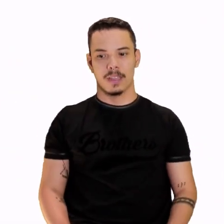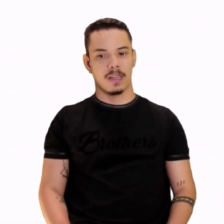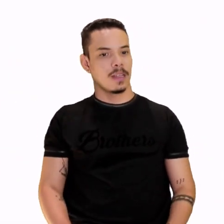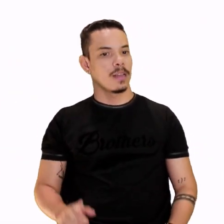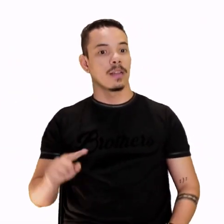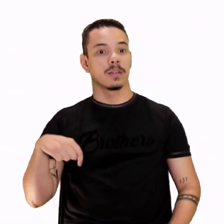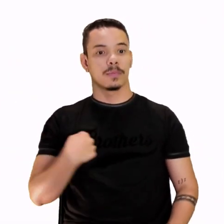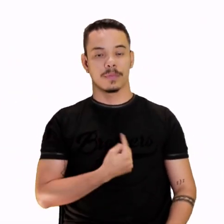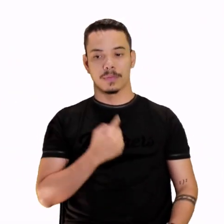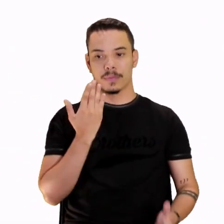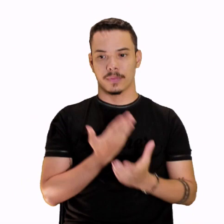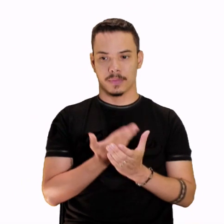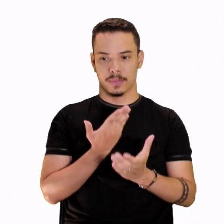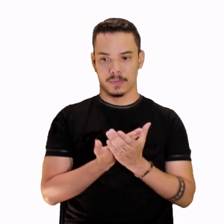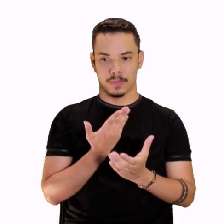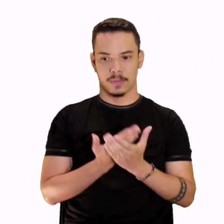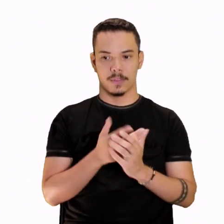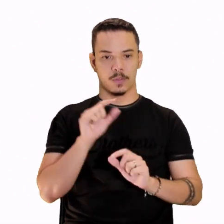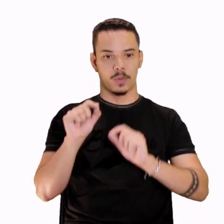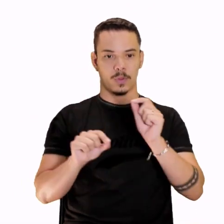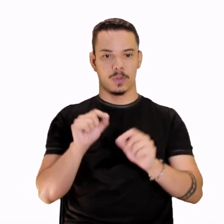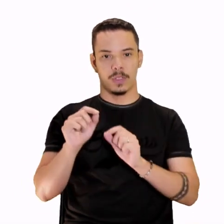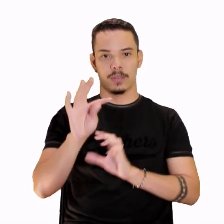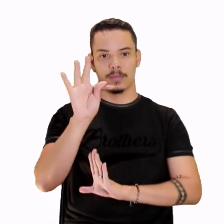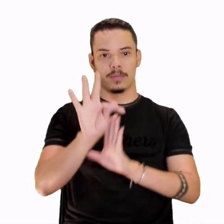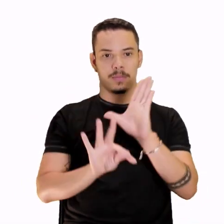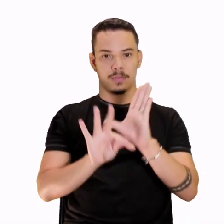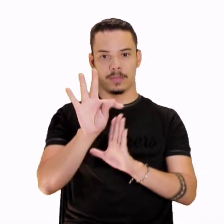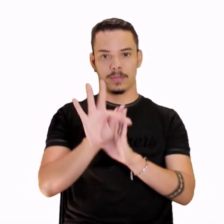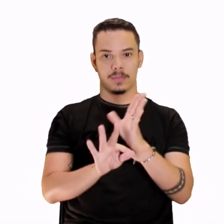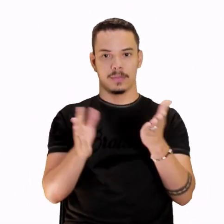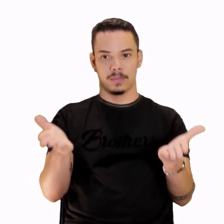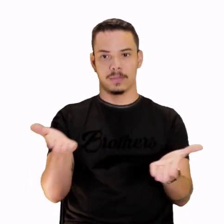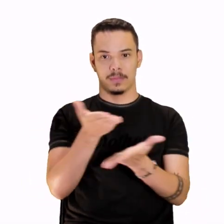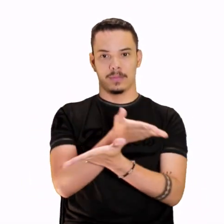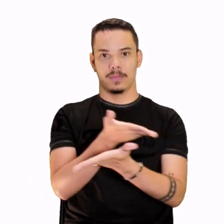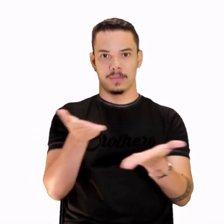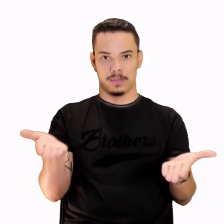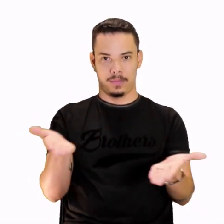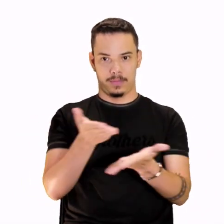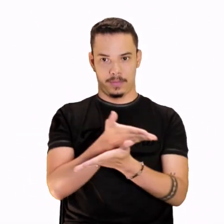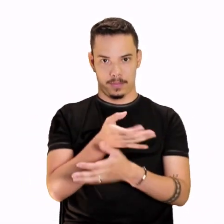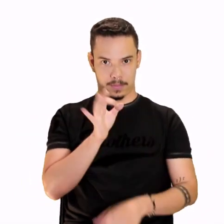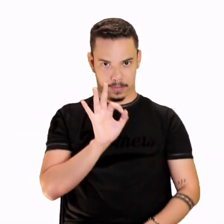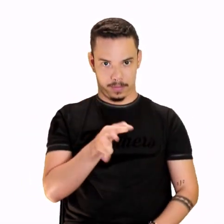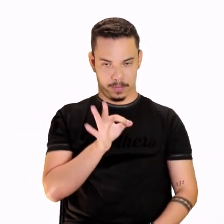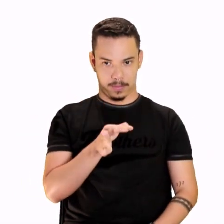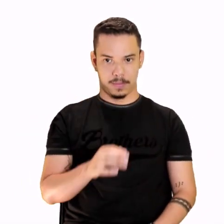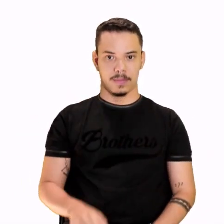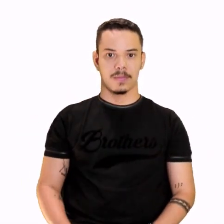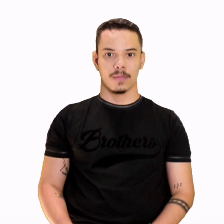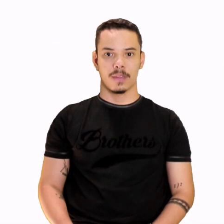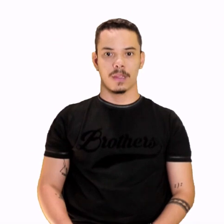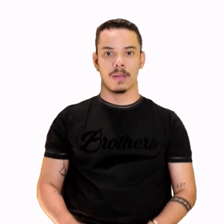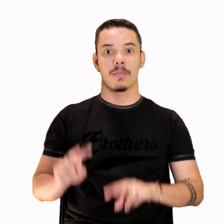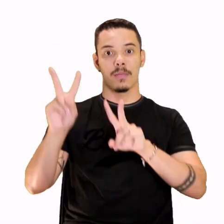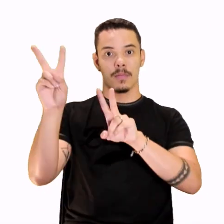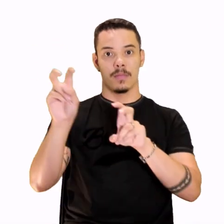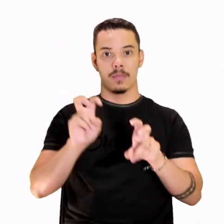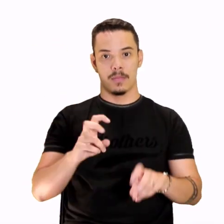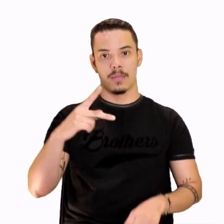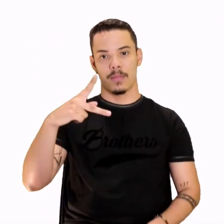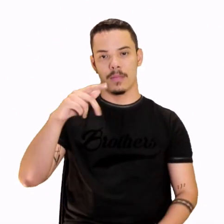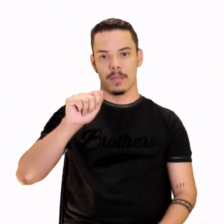estudar intertextualidade, certo? Vamos ler na paráfrase e